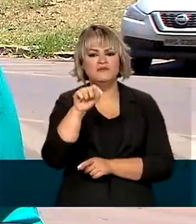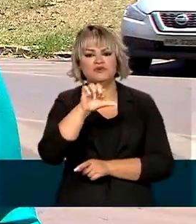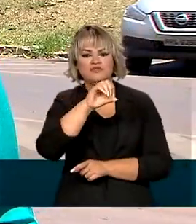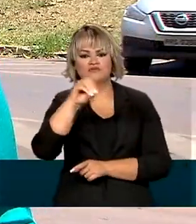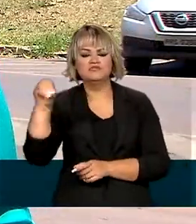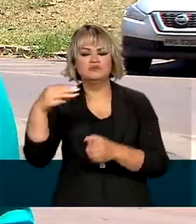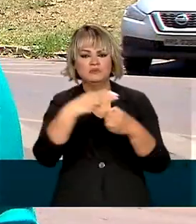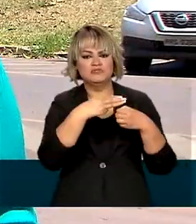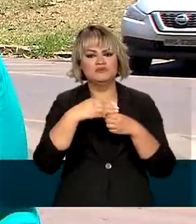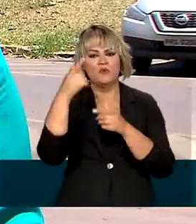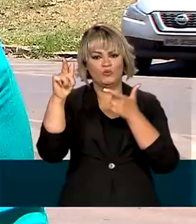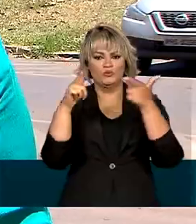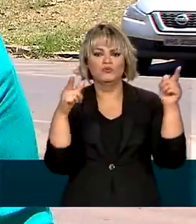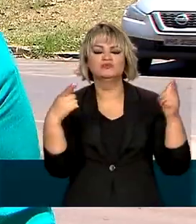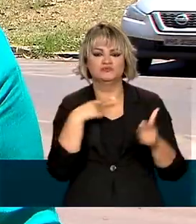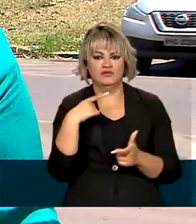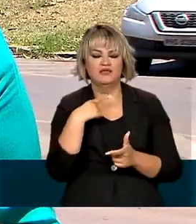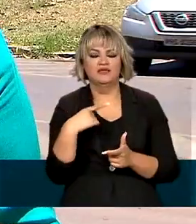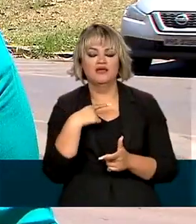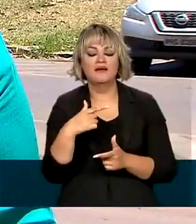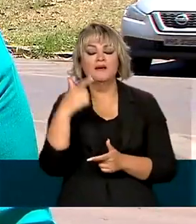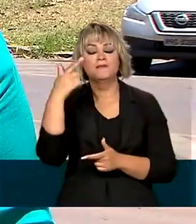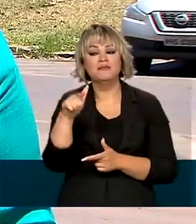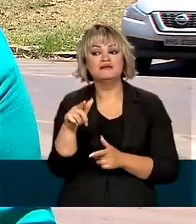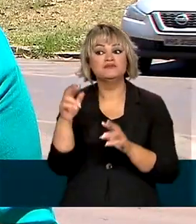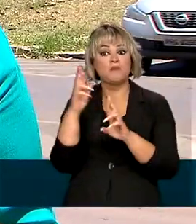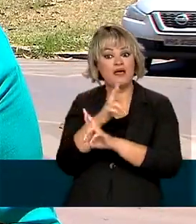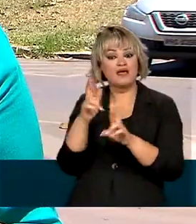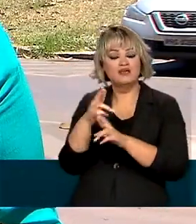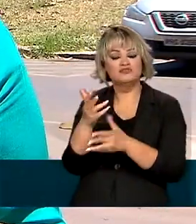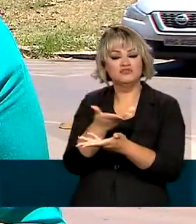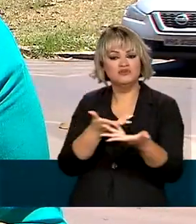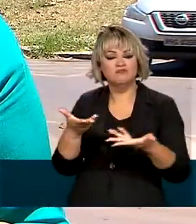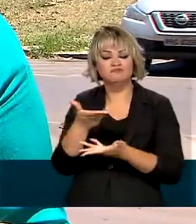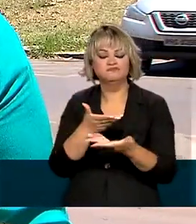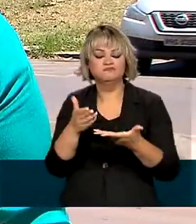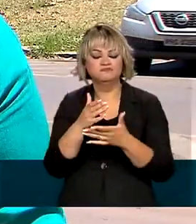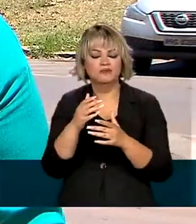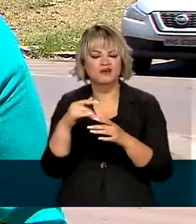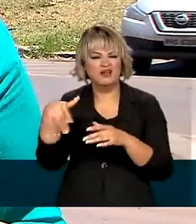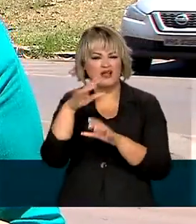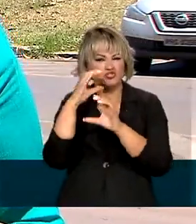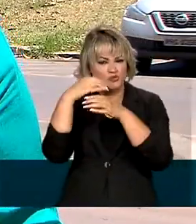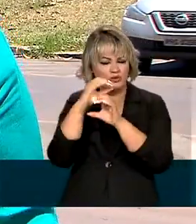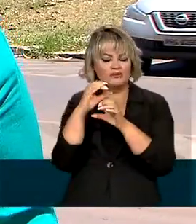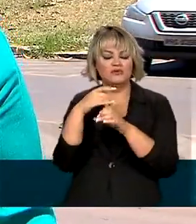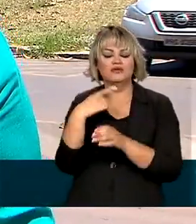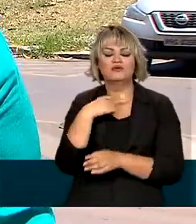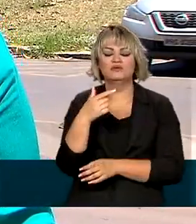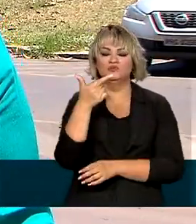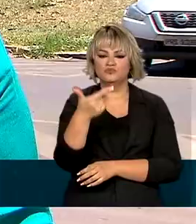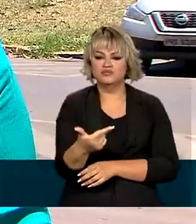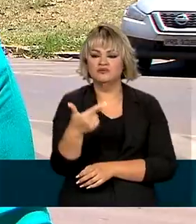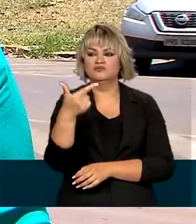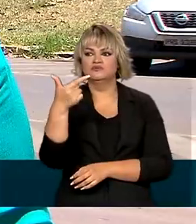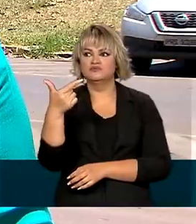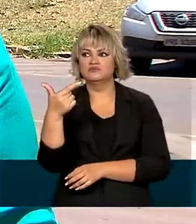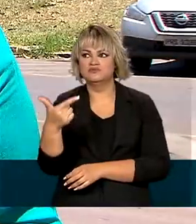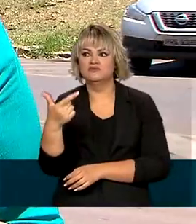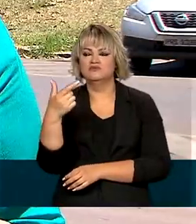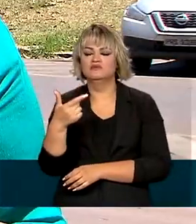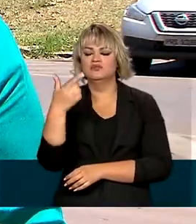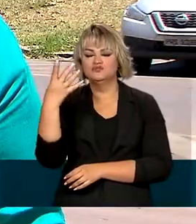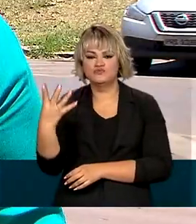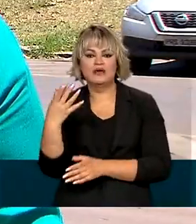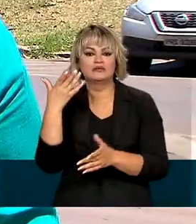municípios. Existe ainda uma rede de ambulatórios especializada com 224 serviços